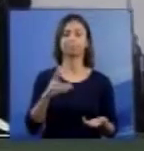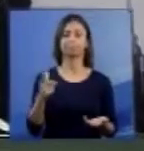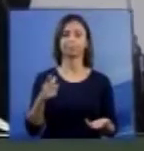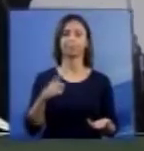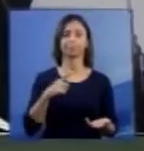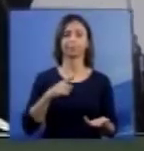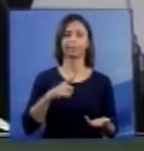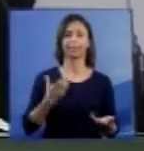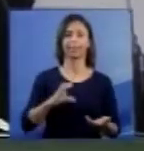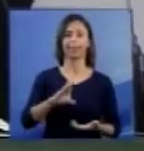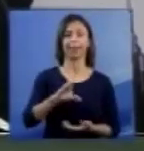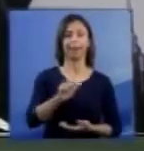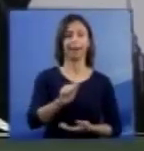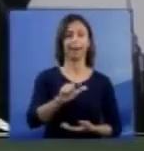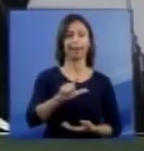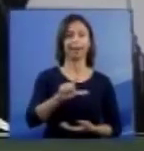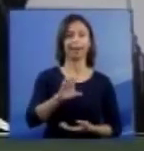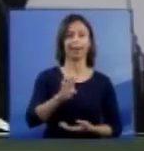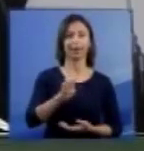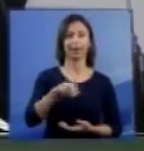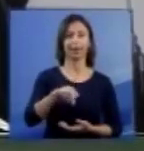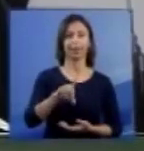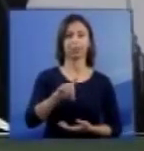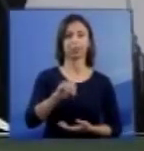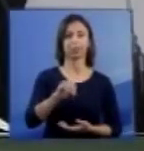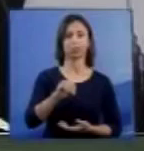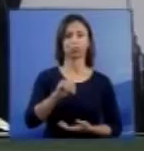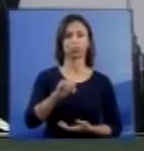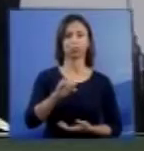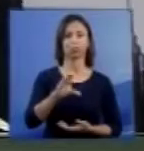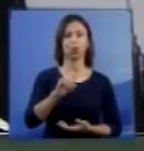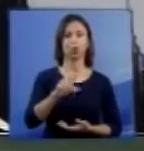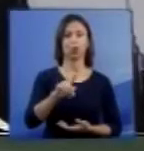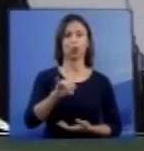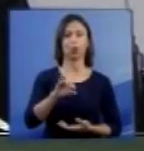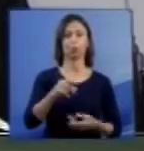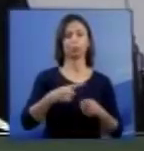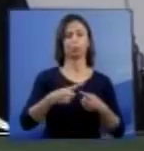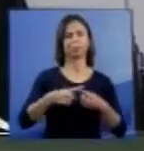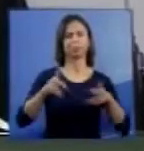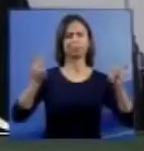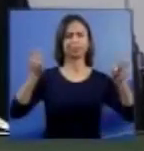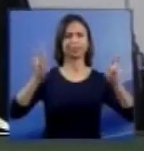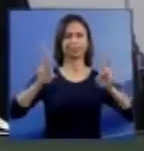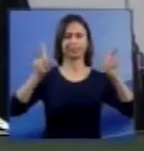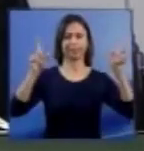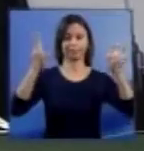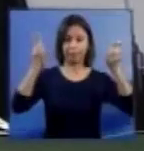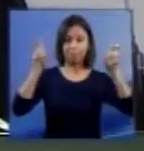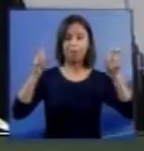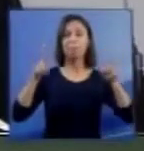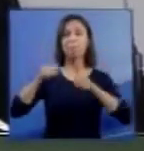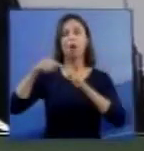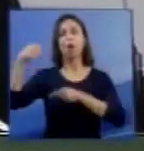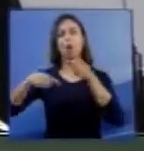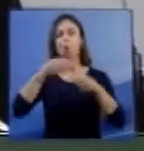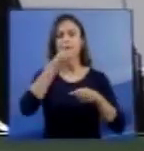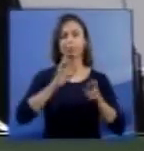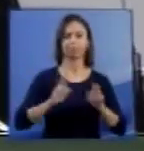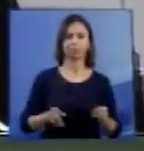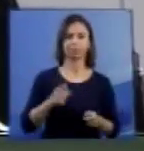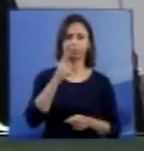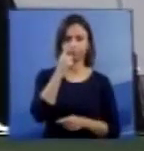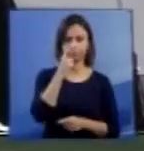caleidoscópio na visão do tema. Ouviremos a seguir o representante da